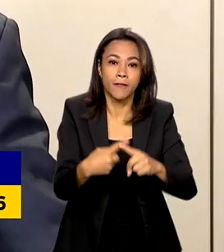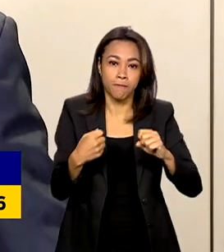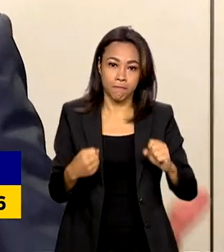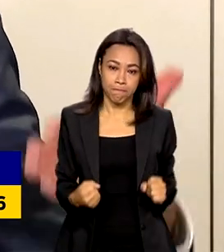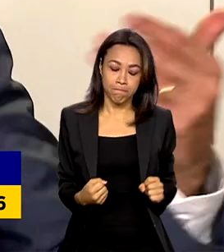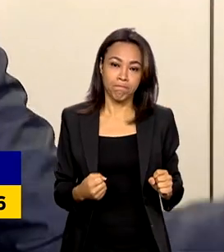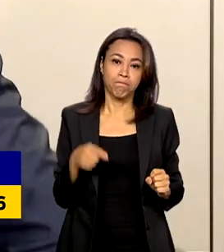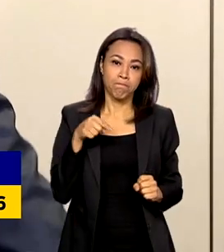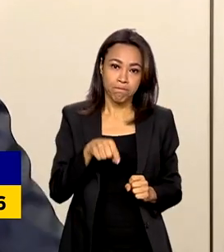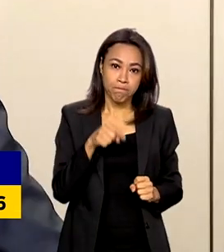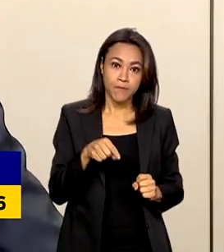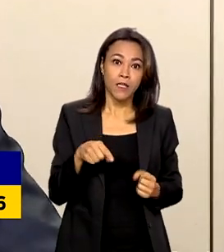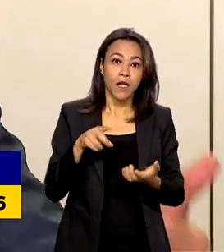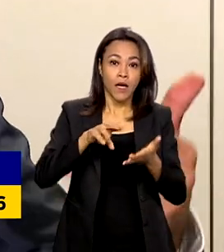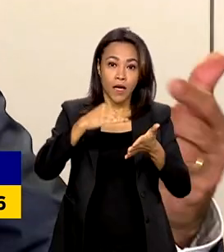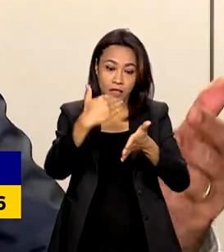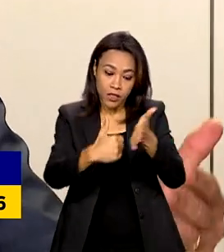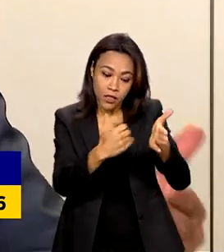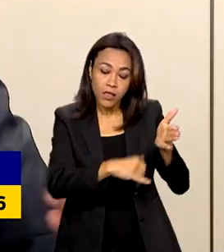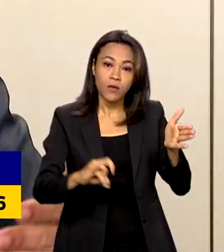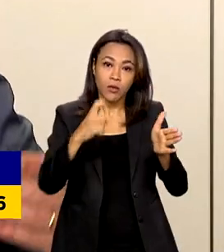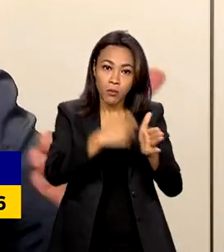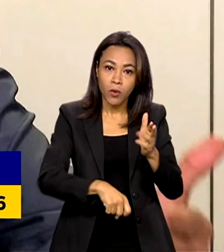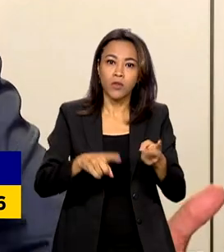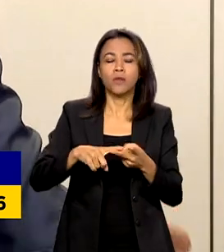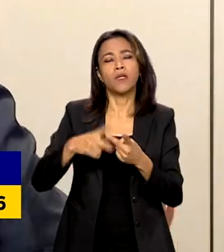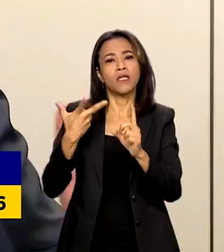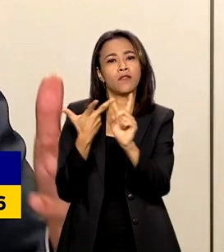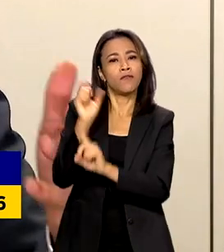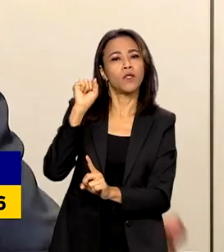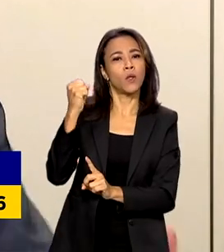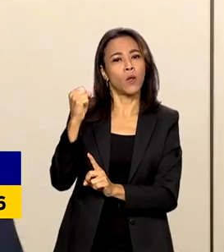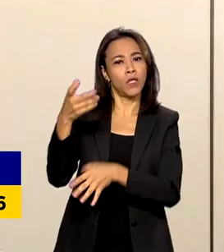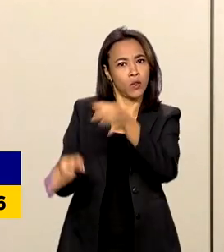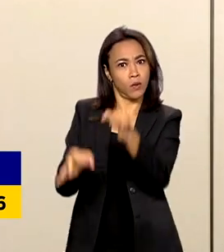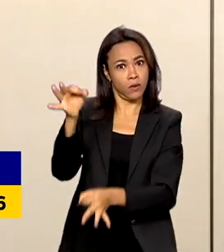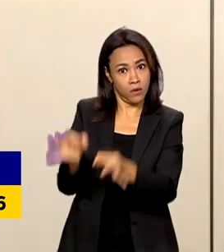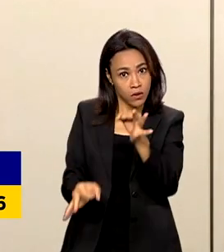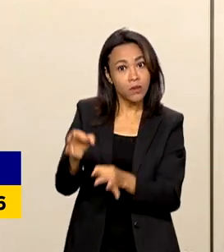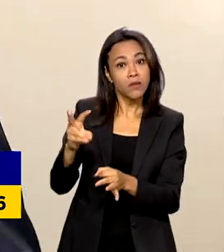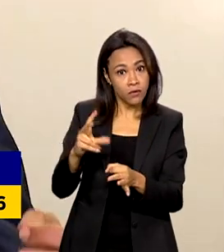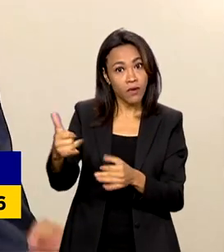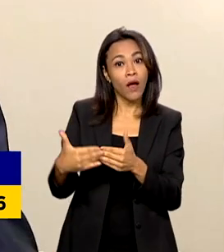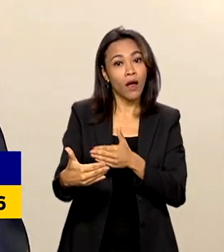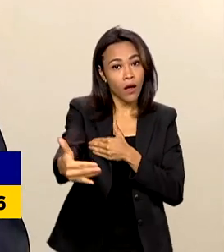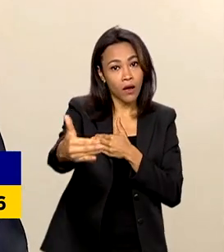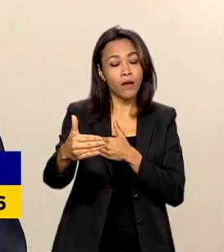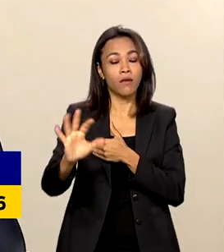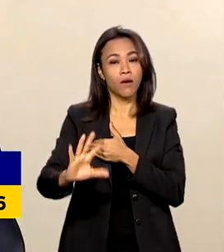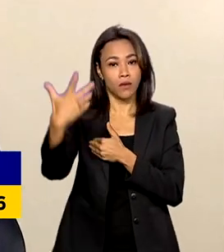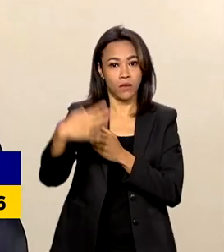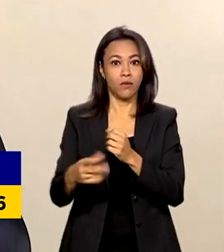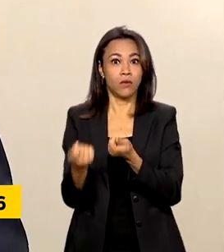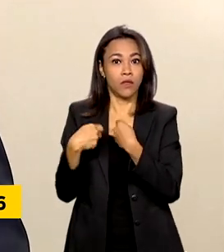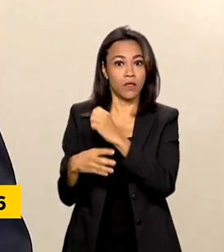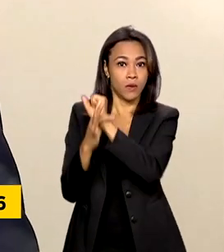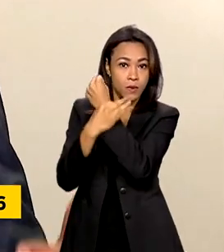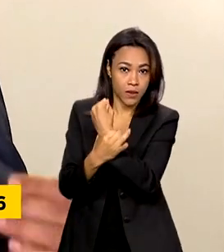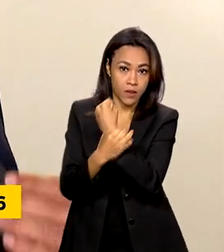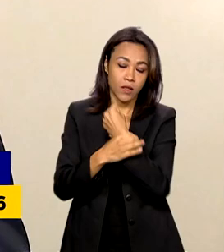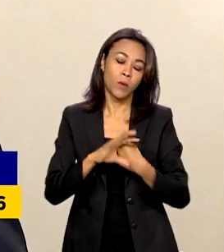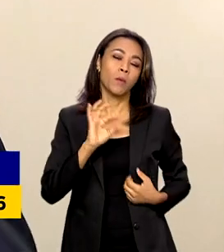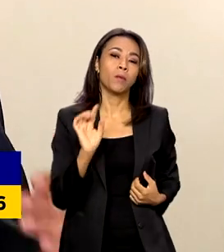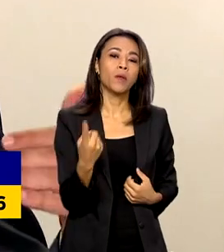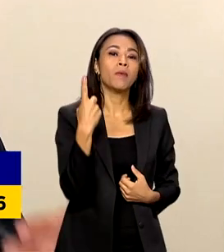reoneração e as vitórias judiciais nos dão a segurança de que isso vai acontecer. Garantir que no primeiro ano de vigência,